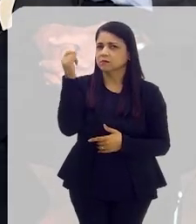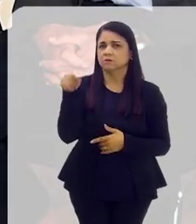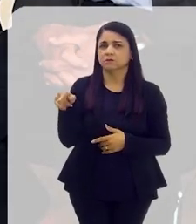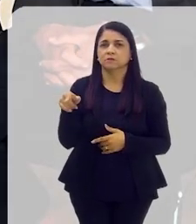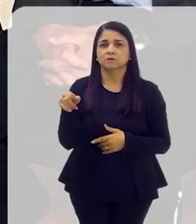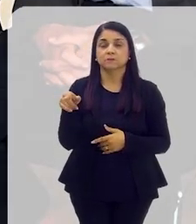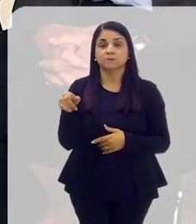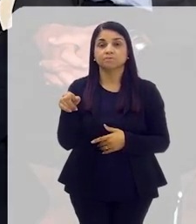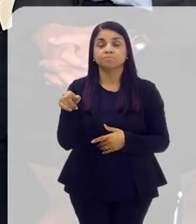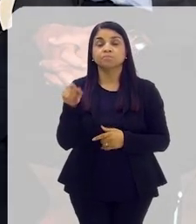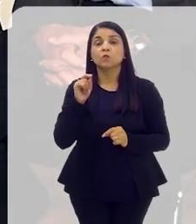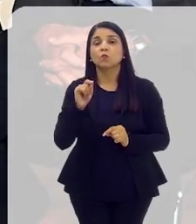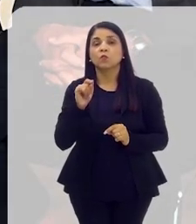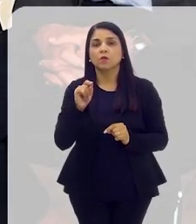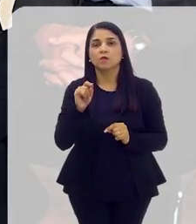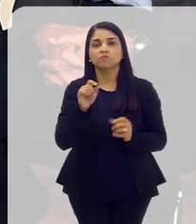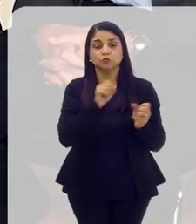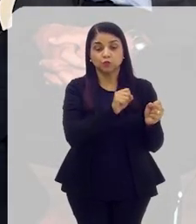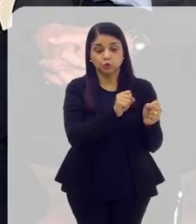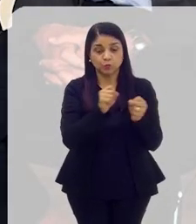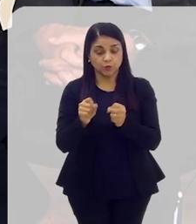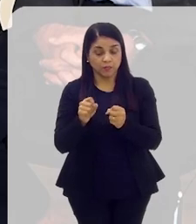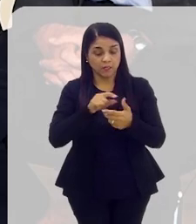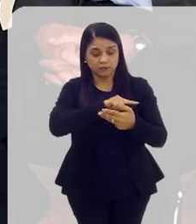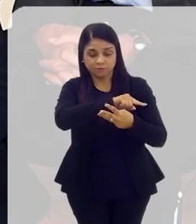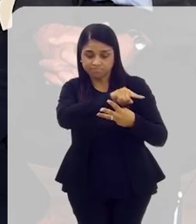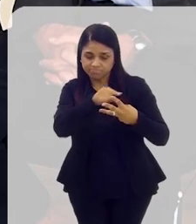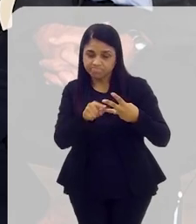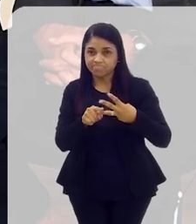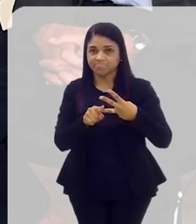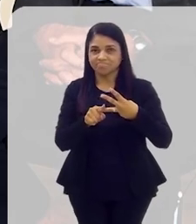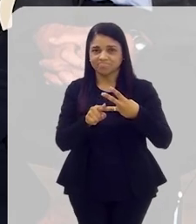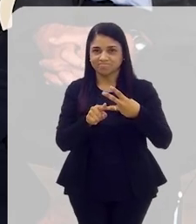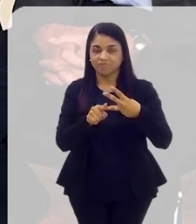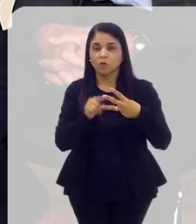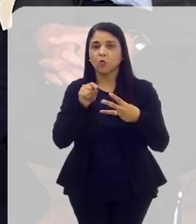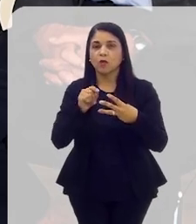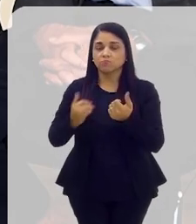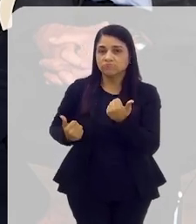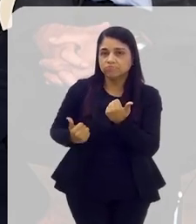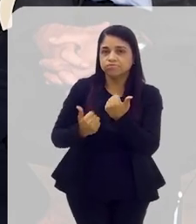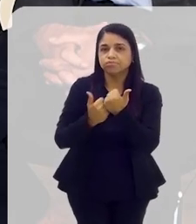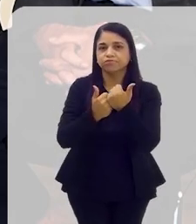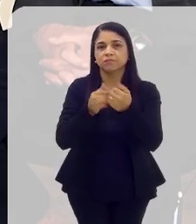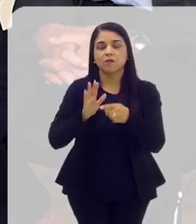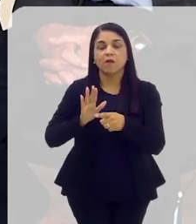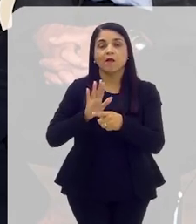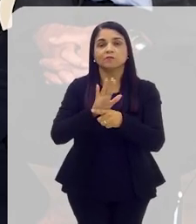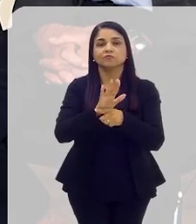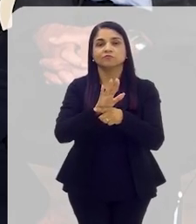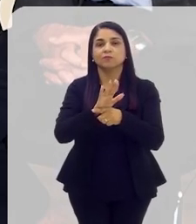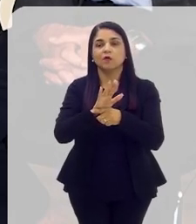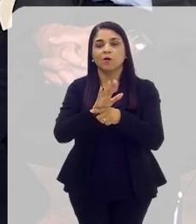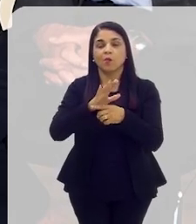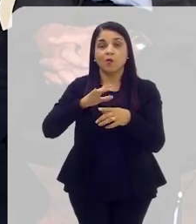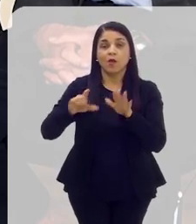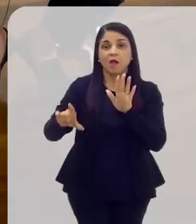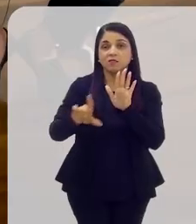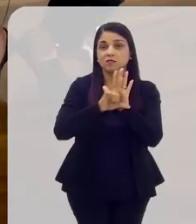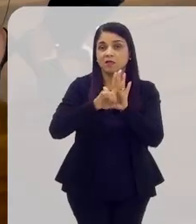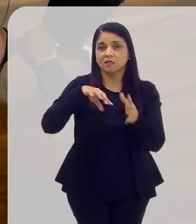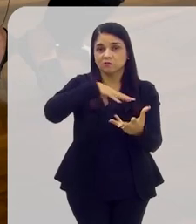a questão dos poderes e aí a questão onde entra a cooperação internacional nisso.